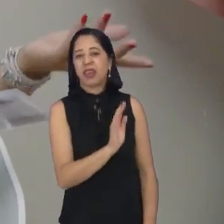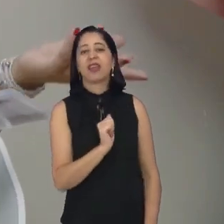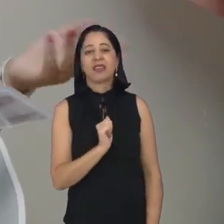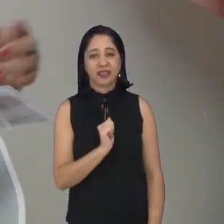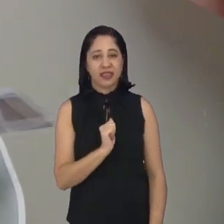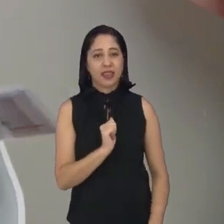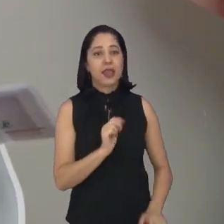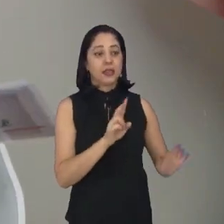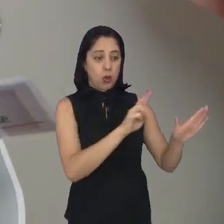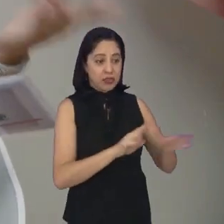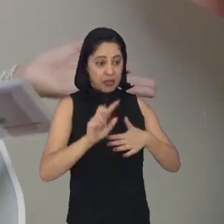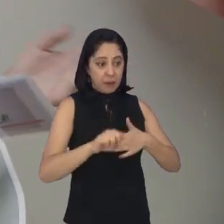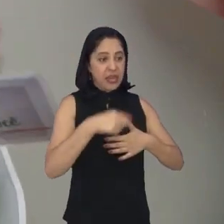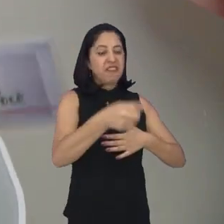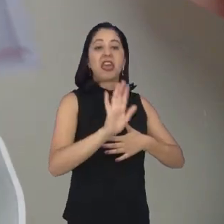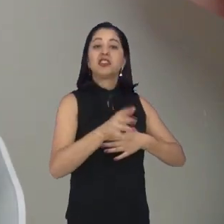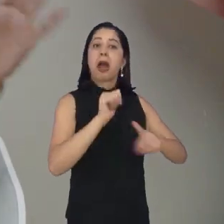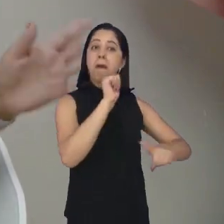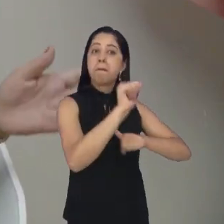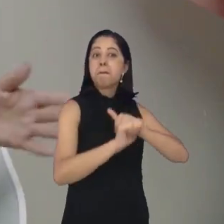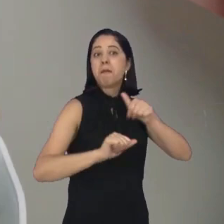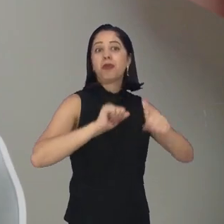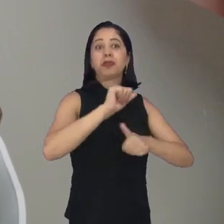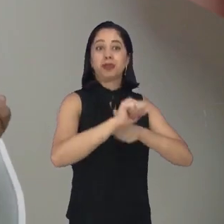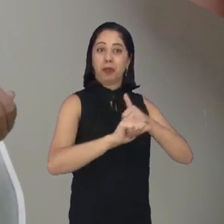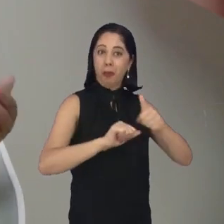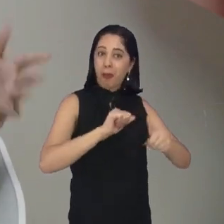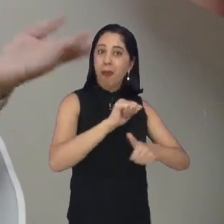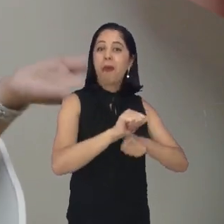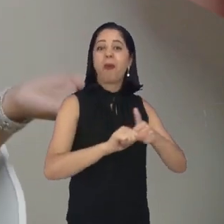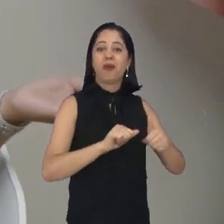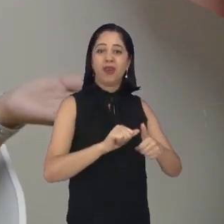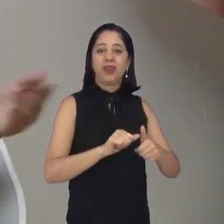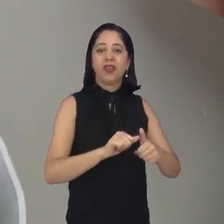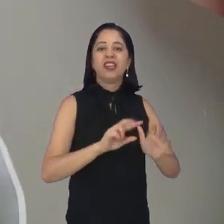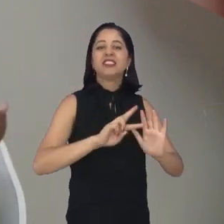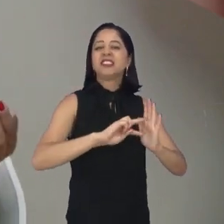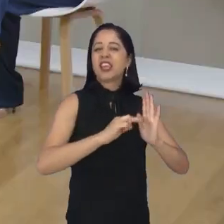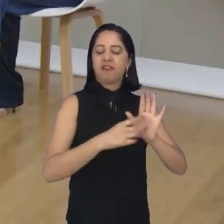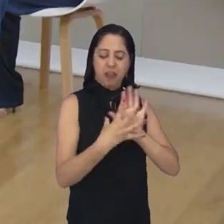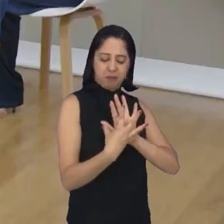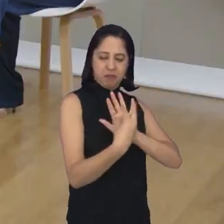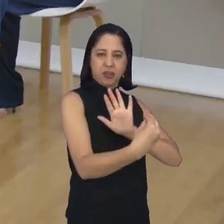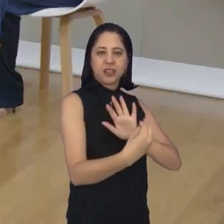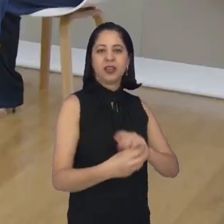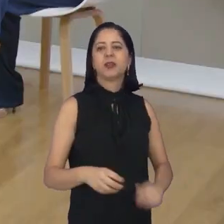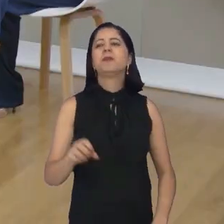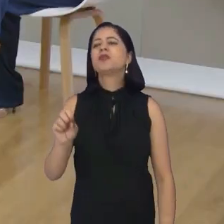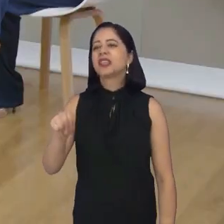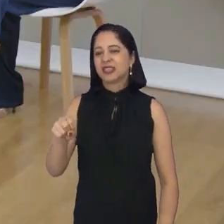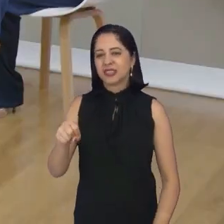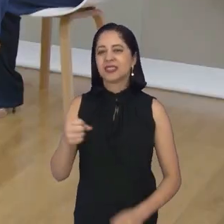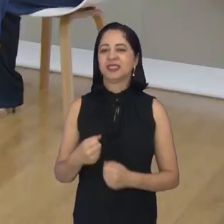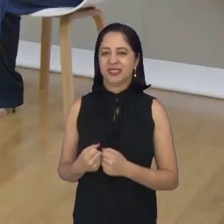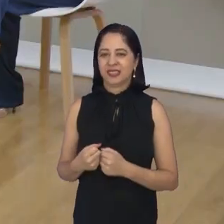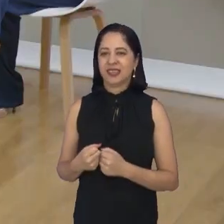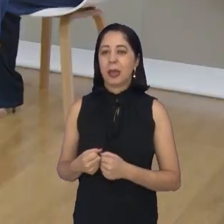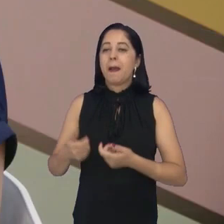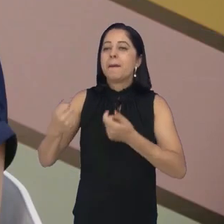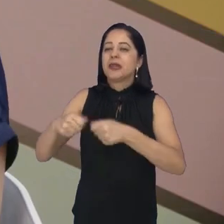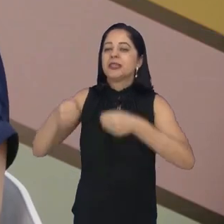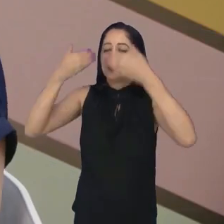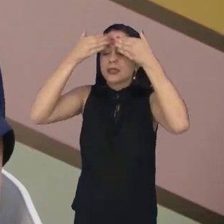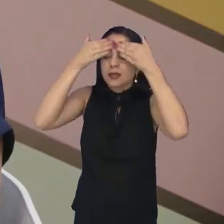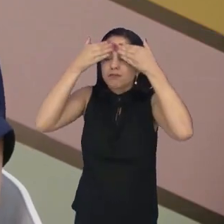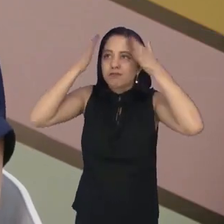na próxima semana já mudou tudo, estava todo mundo se comportando bem. Então, é espelho, né? É, é abrir, é trocar as lentes, sabe? É abrir,